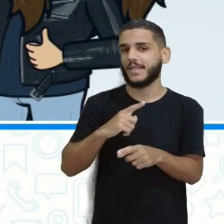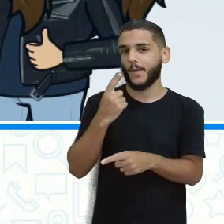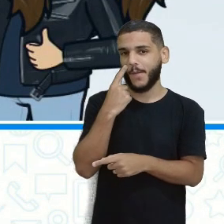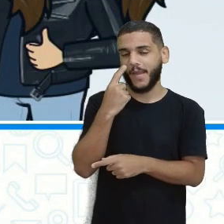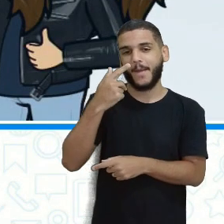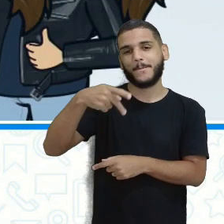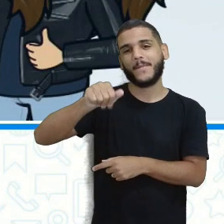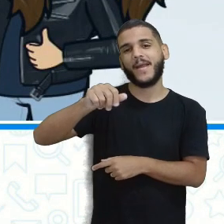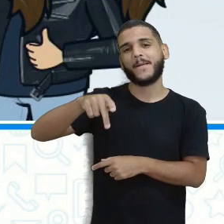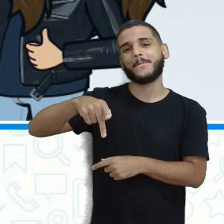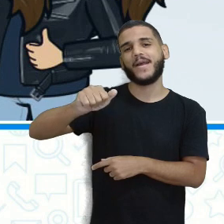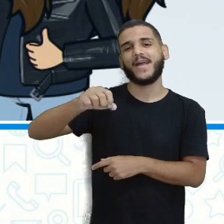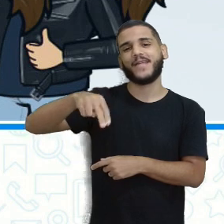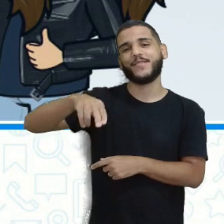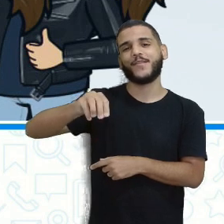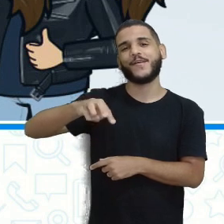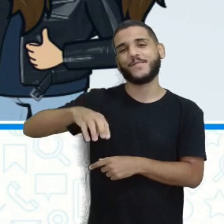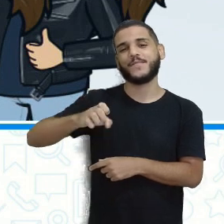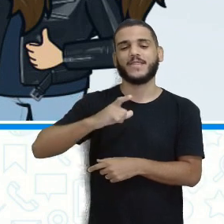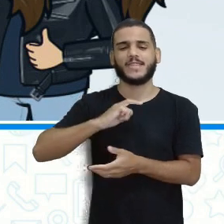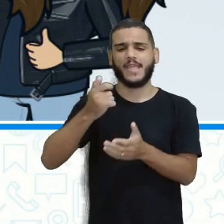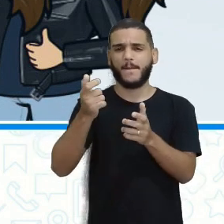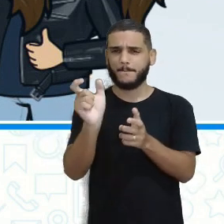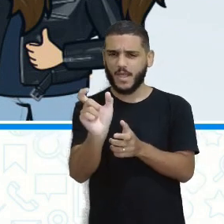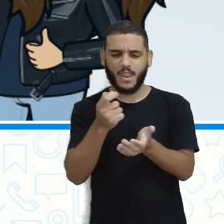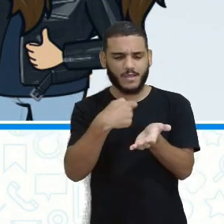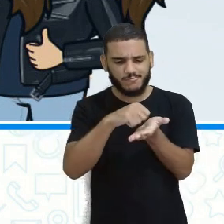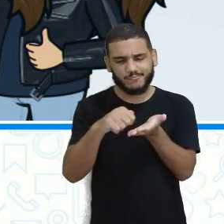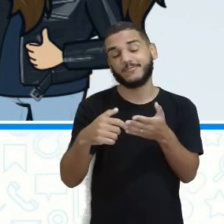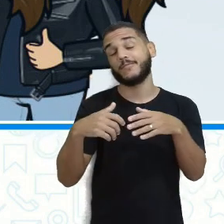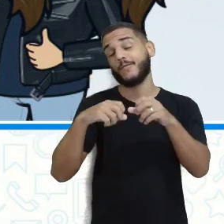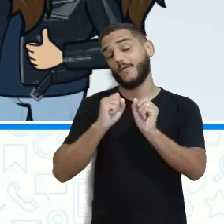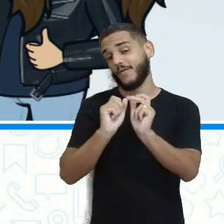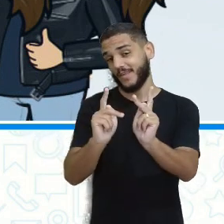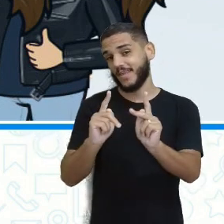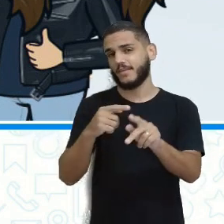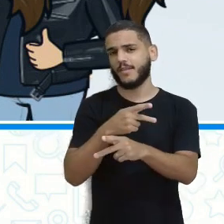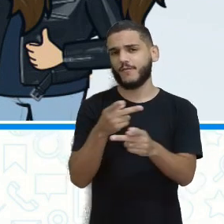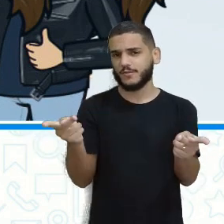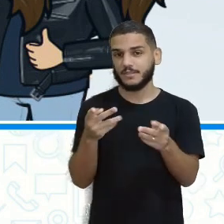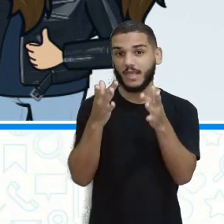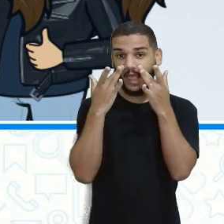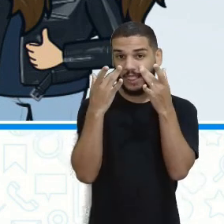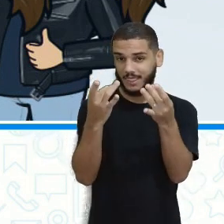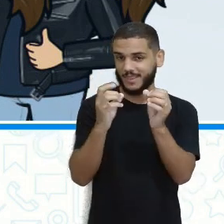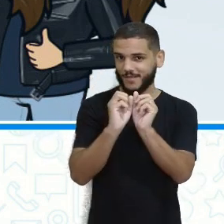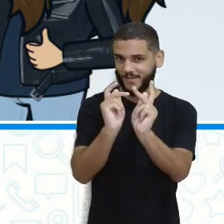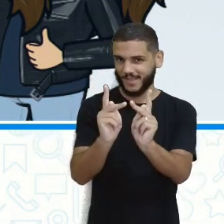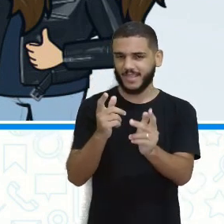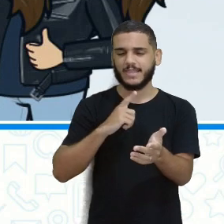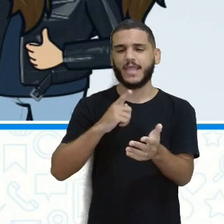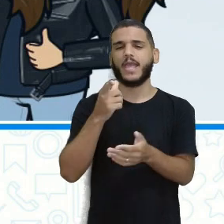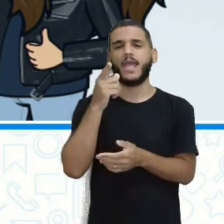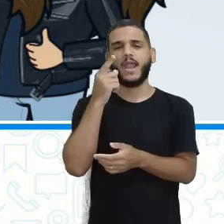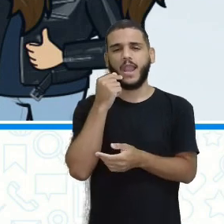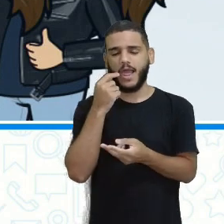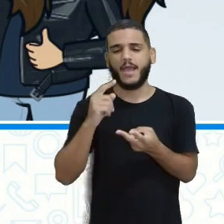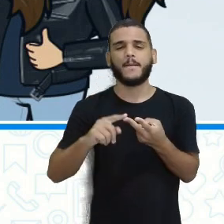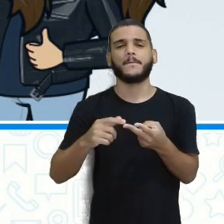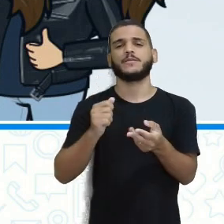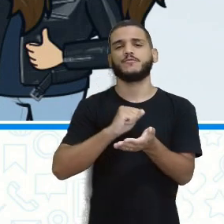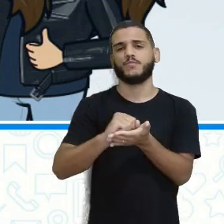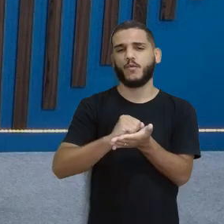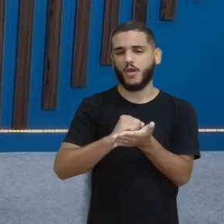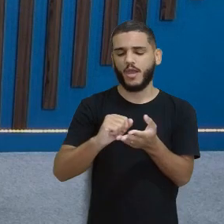palavrinhas para você escrever, não é isso, meninas? Olha aí, então, fiquem bem atentos, você pega lápis, borracha,